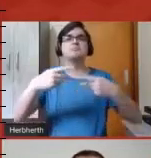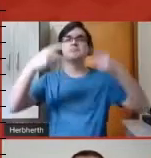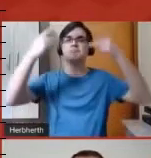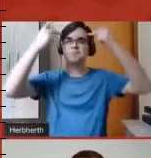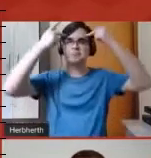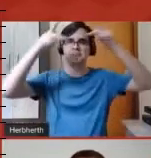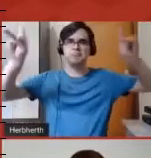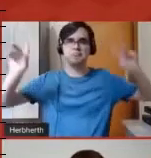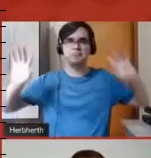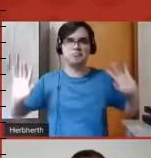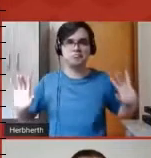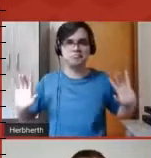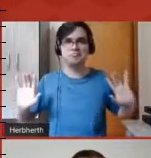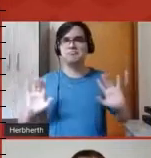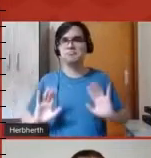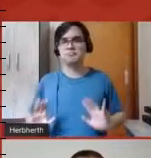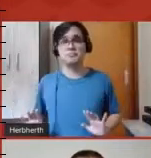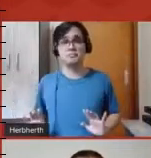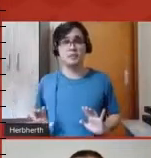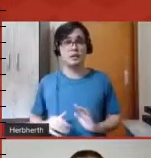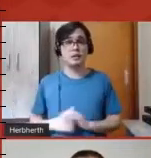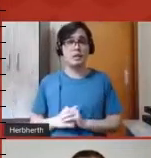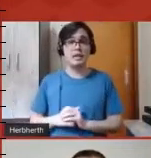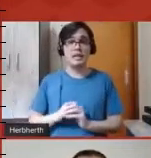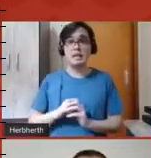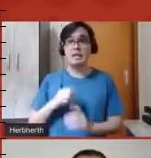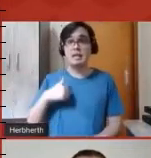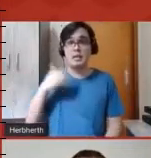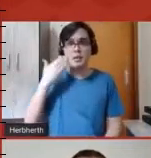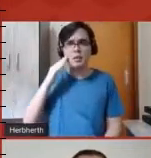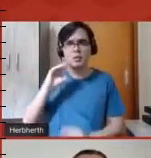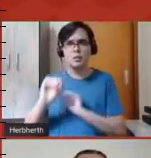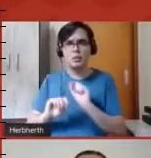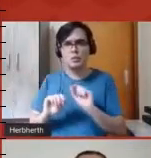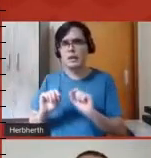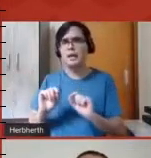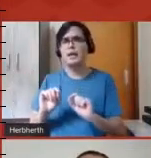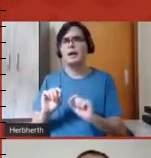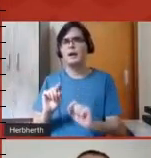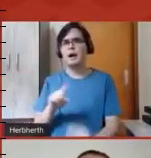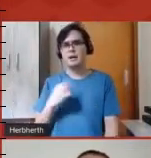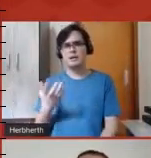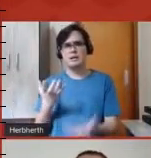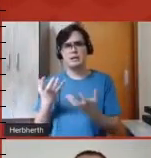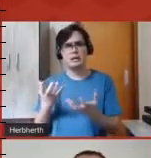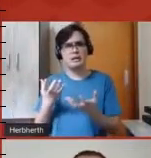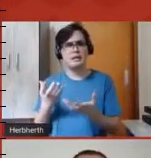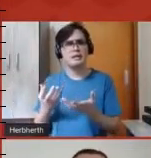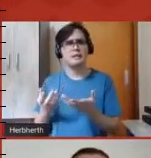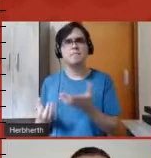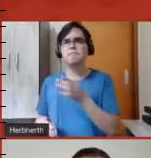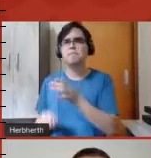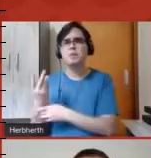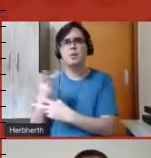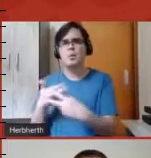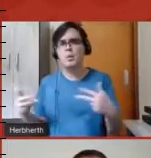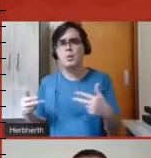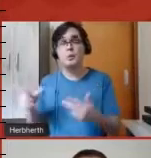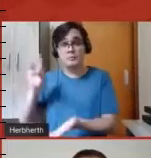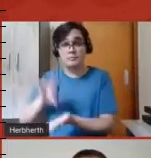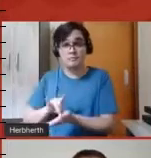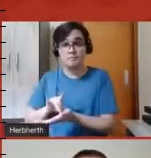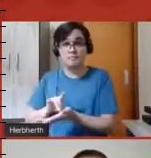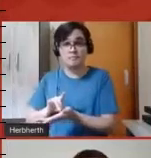entendemos aqui que, olha, se quisermos fazer algo que, de fato, possa trazer os resultados que a gente quer, a gente precisa unir